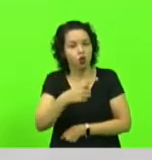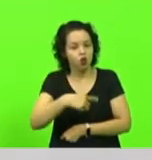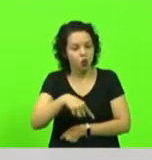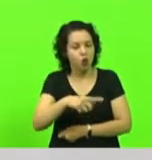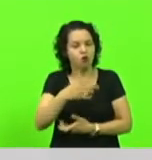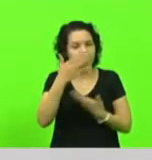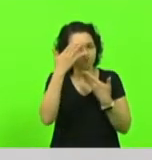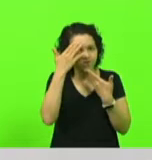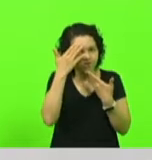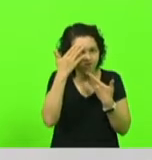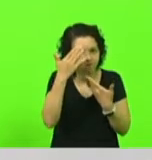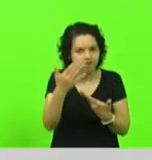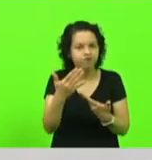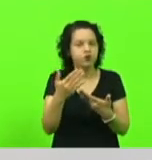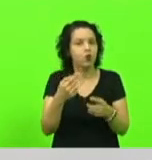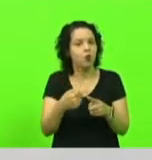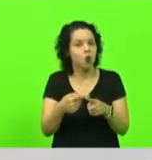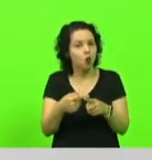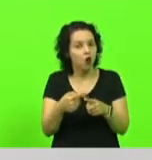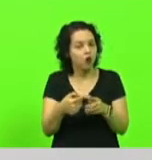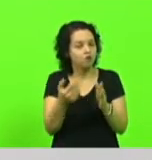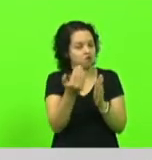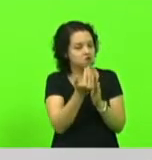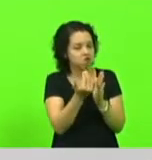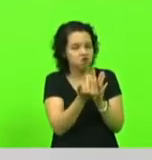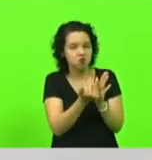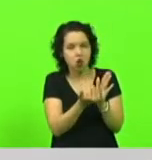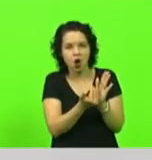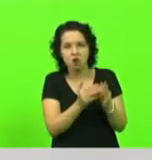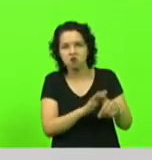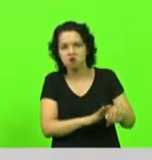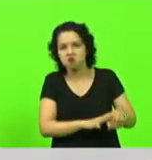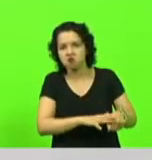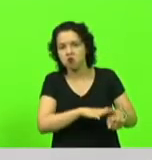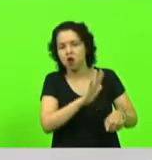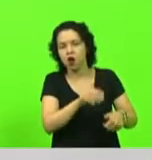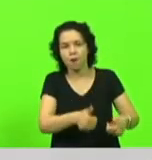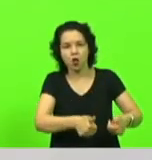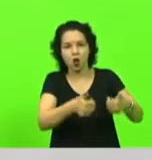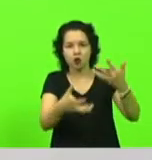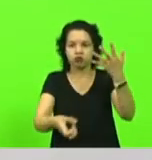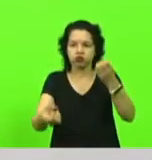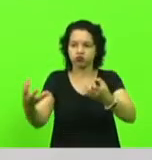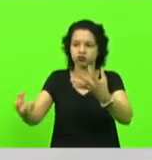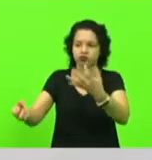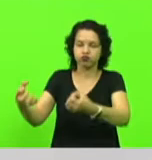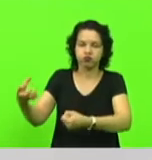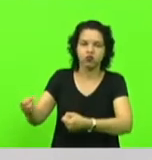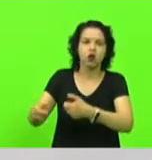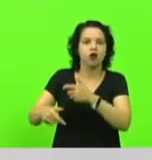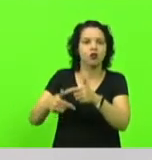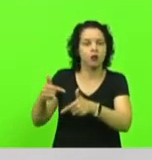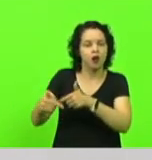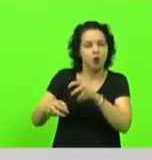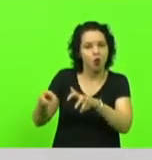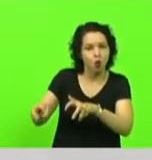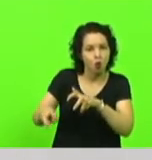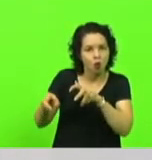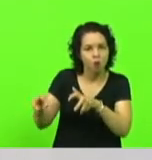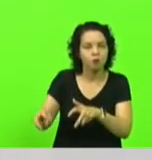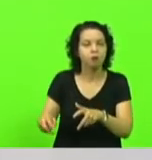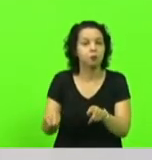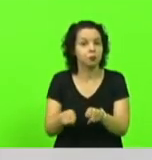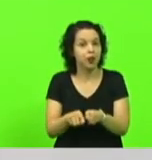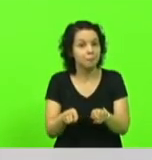e está sendo um dos maiores programas em termos de aceitação por parte dos produtores. Além do programa